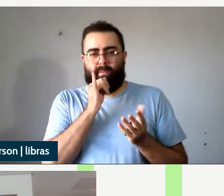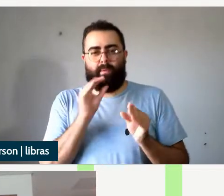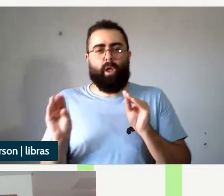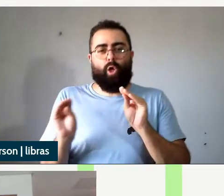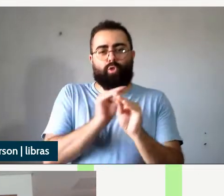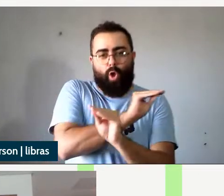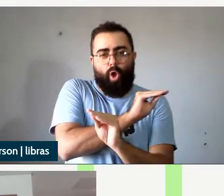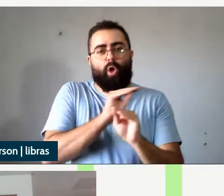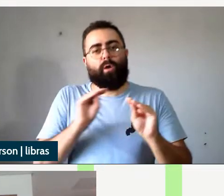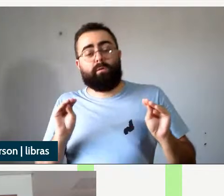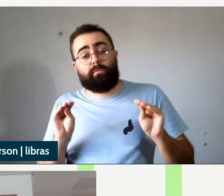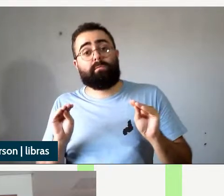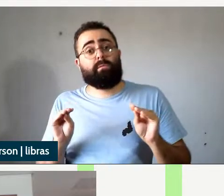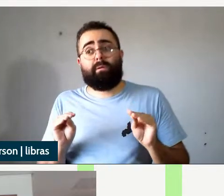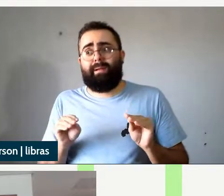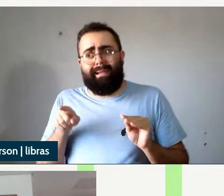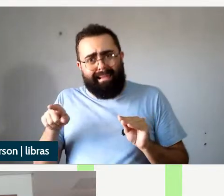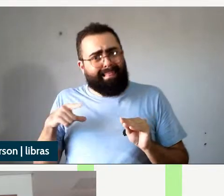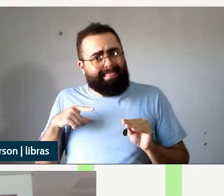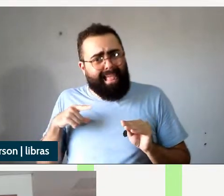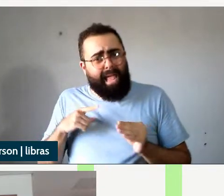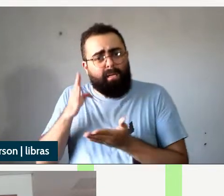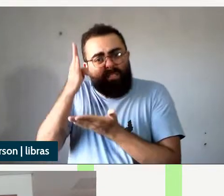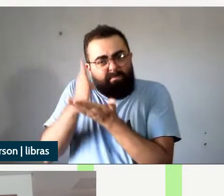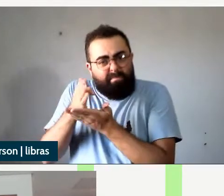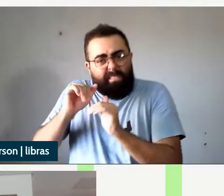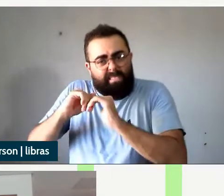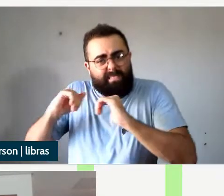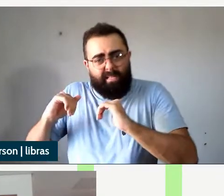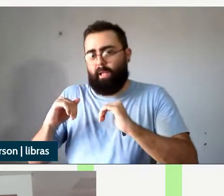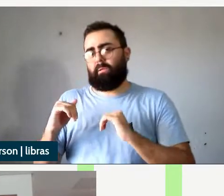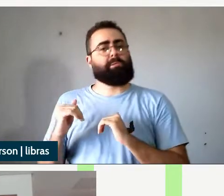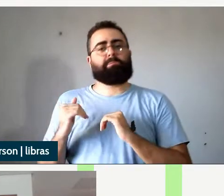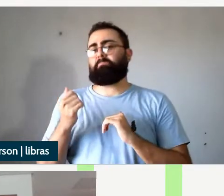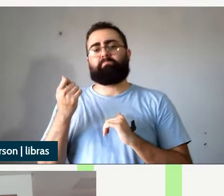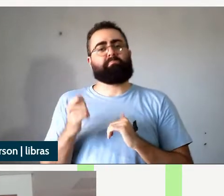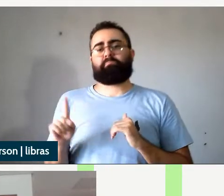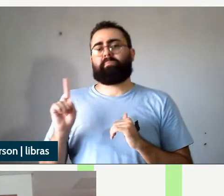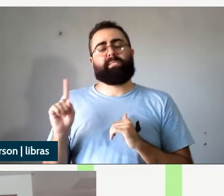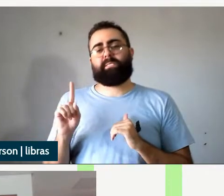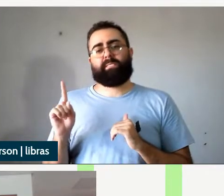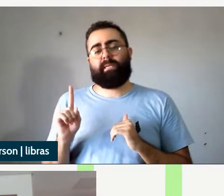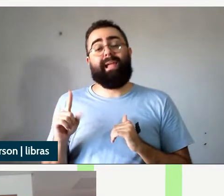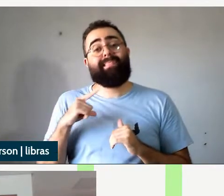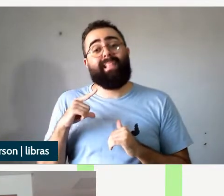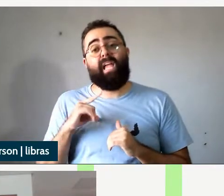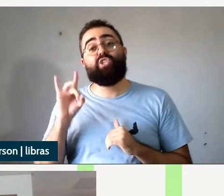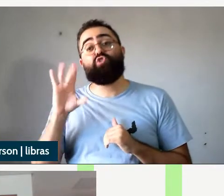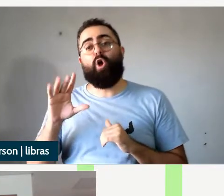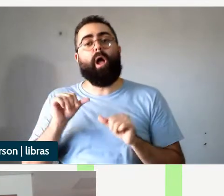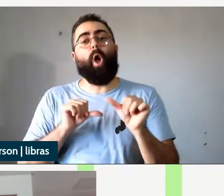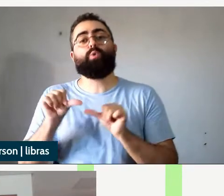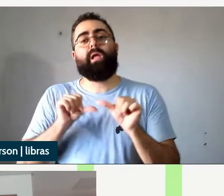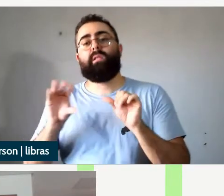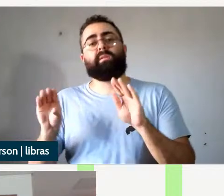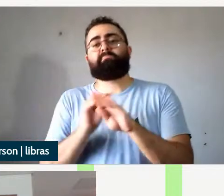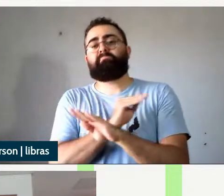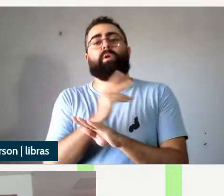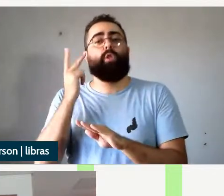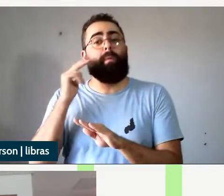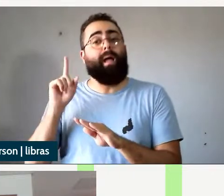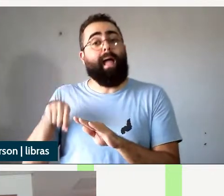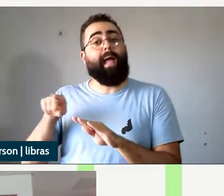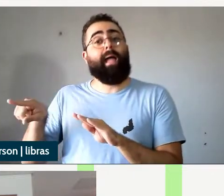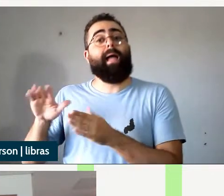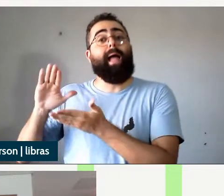a gente não tem um desmembramento de um sintagma único em duas posições a gente tem uma alternância clássica mesmo é o apagamento de